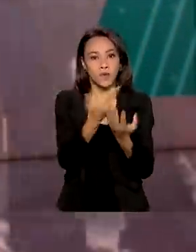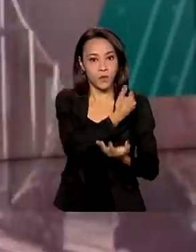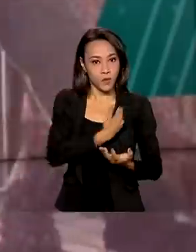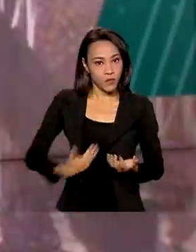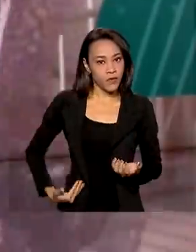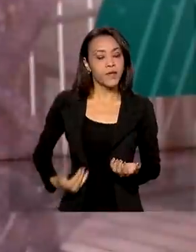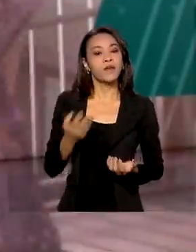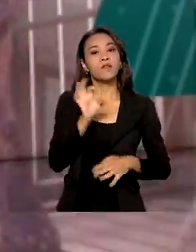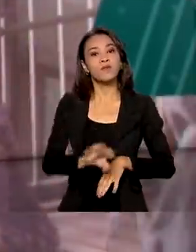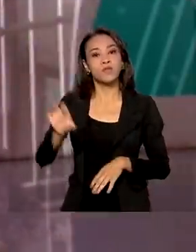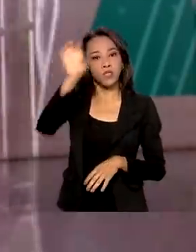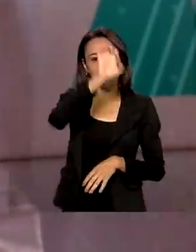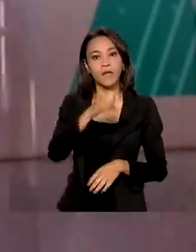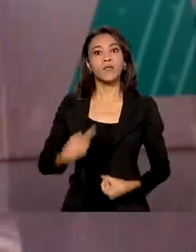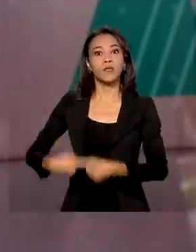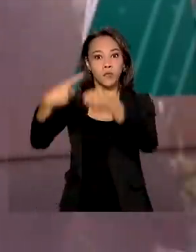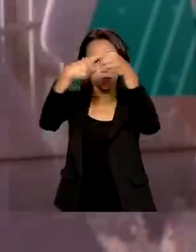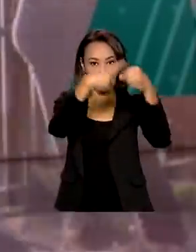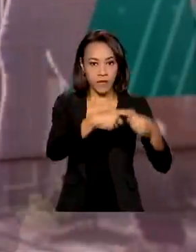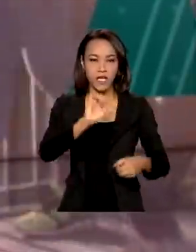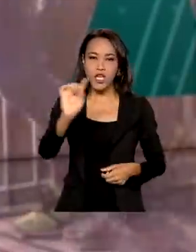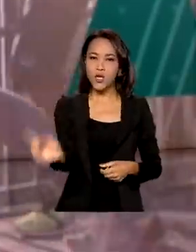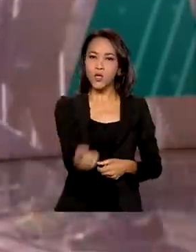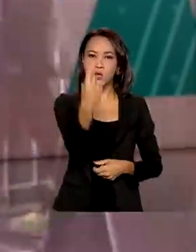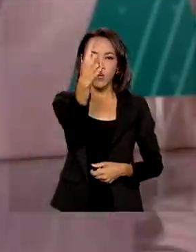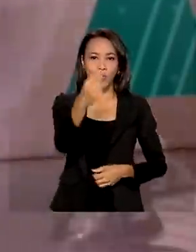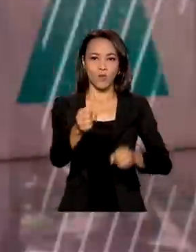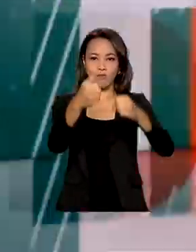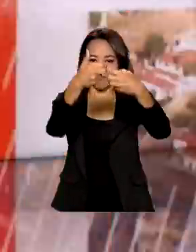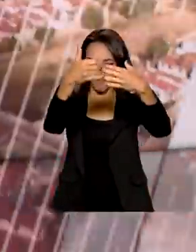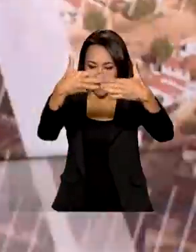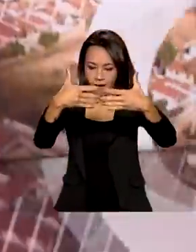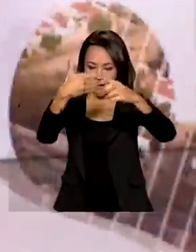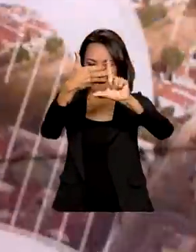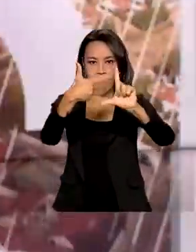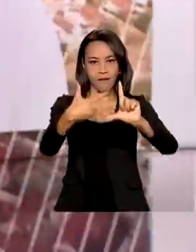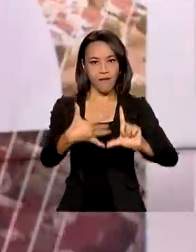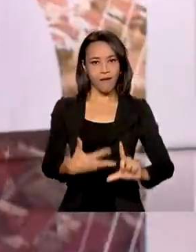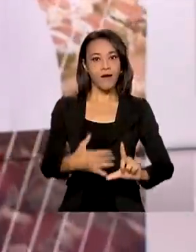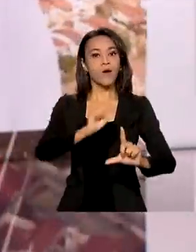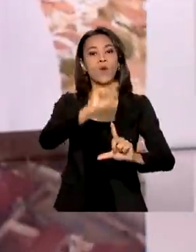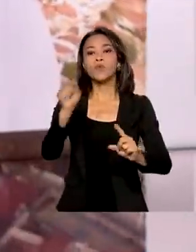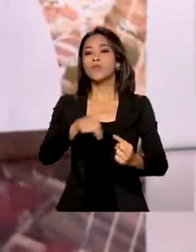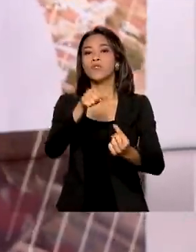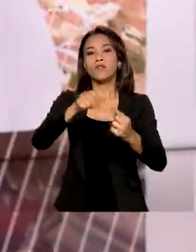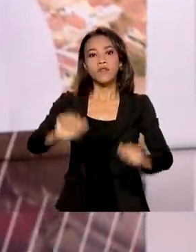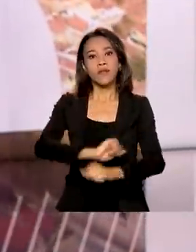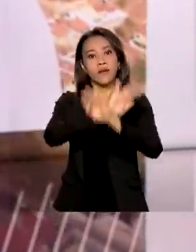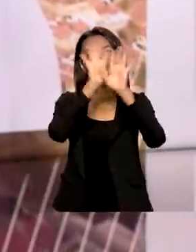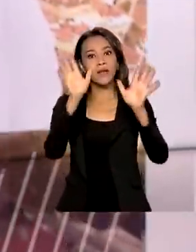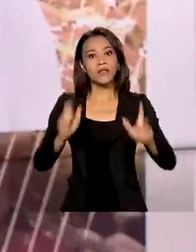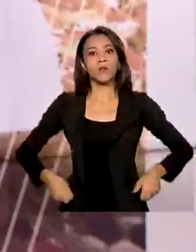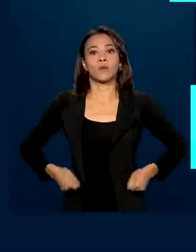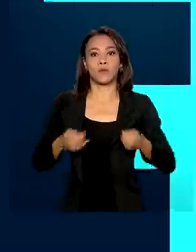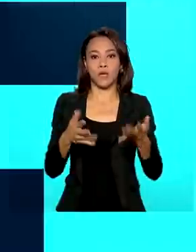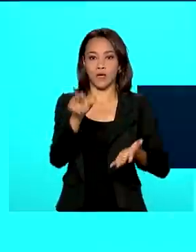governos estadual e municipal em um só site. O objetivo é dar mais transparência aos gastos com o dinheiro público.